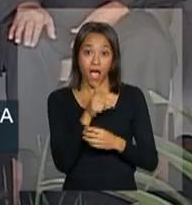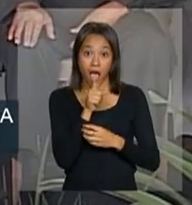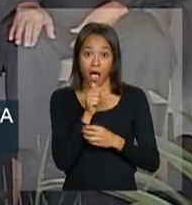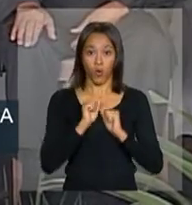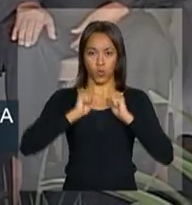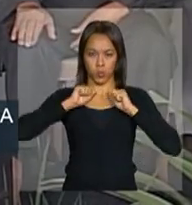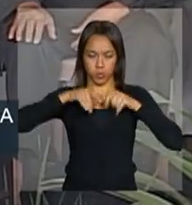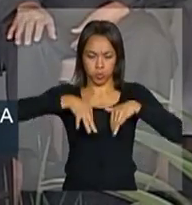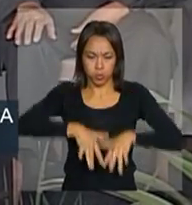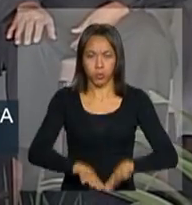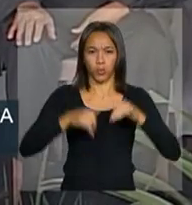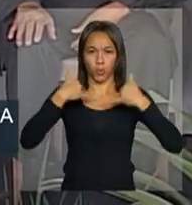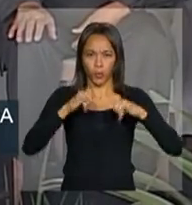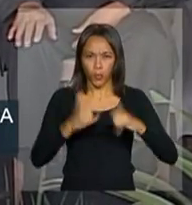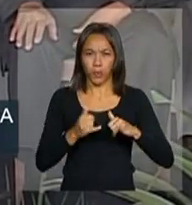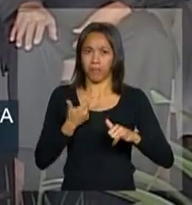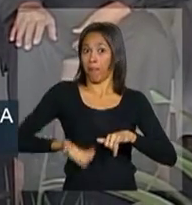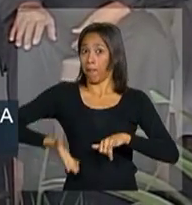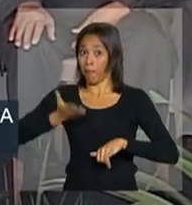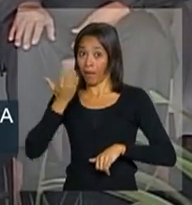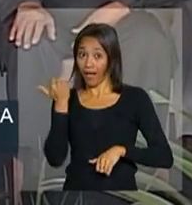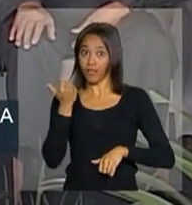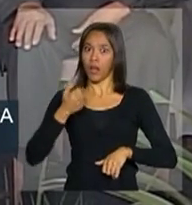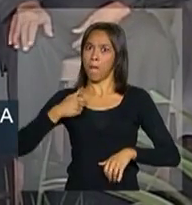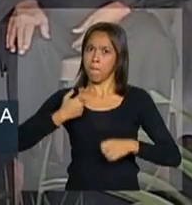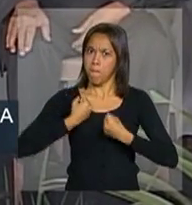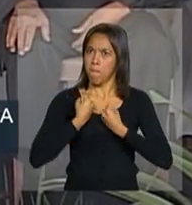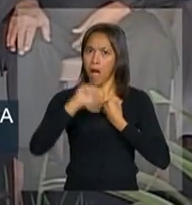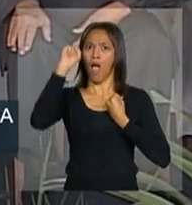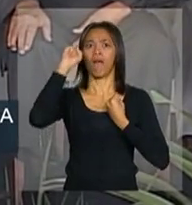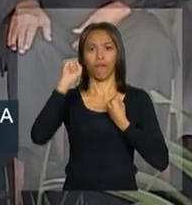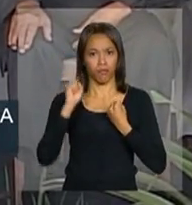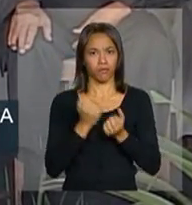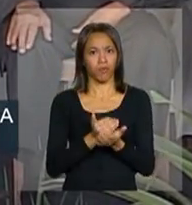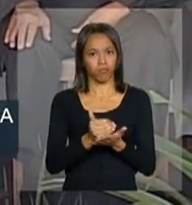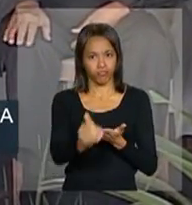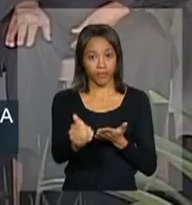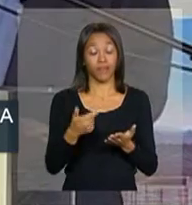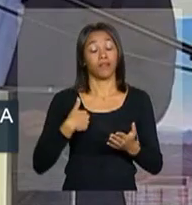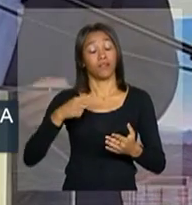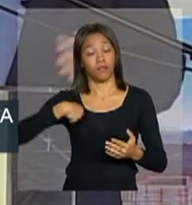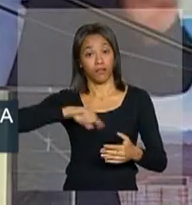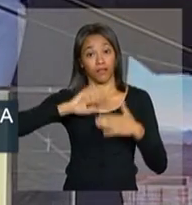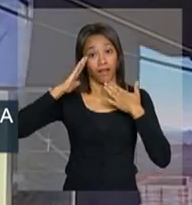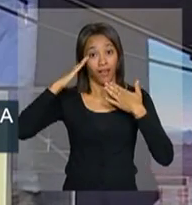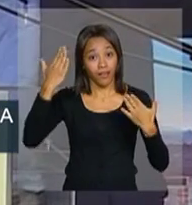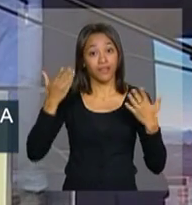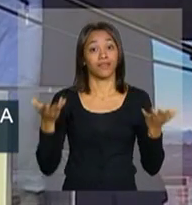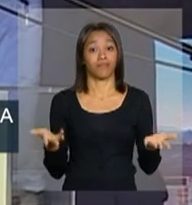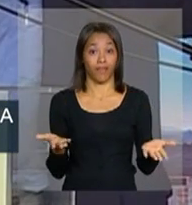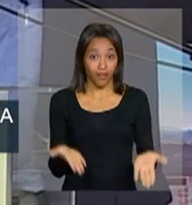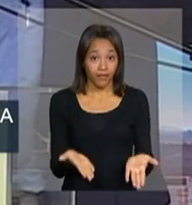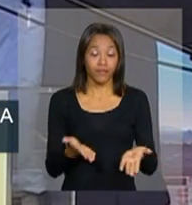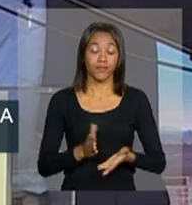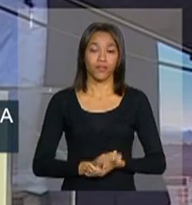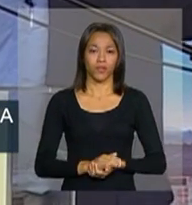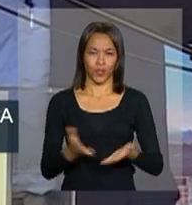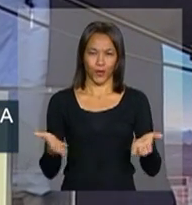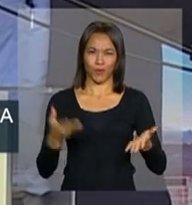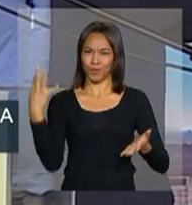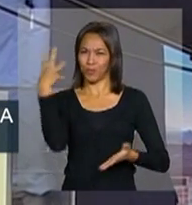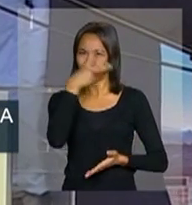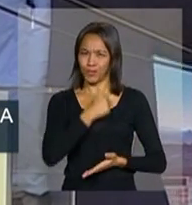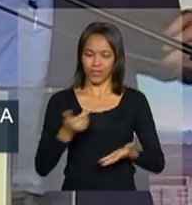a época, foi uma das maiores que estavam saindo, e graças a isso nós temos hoje essa